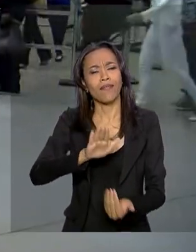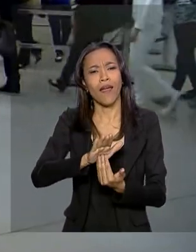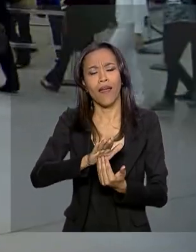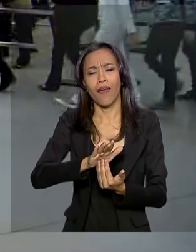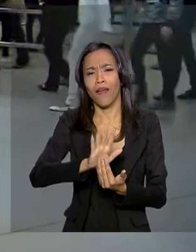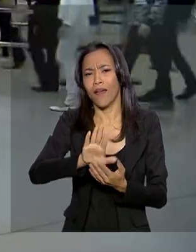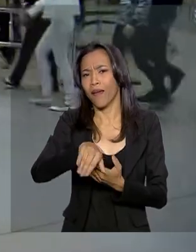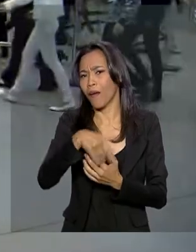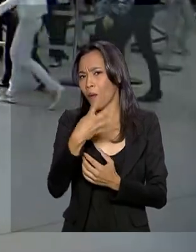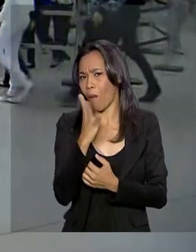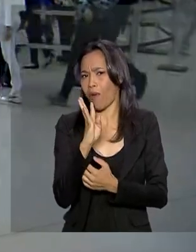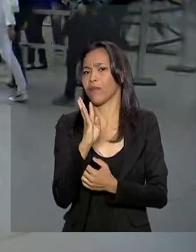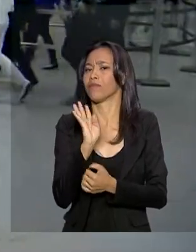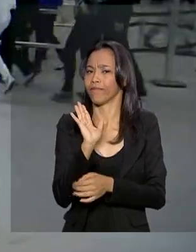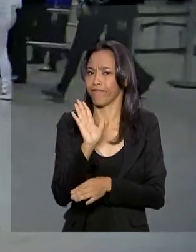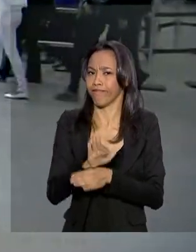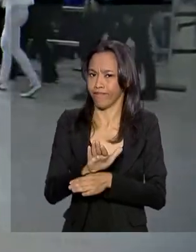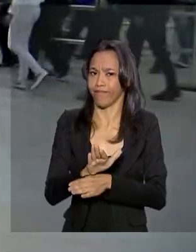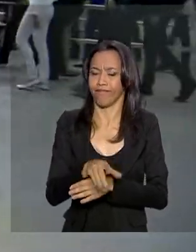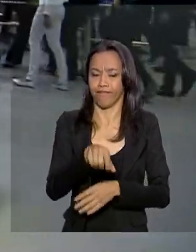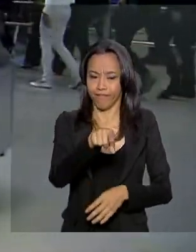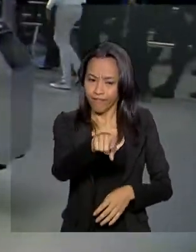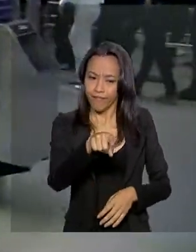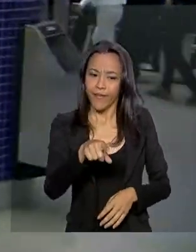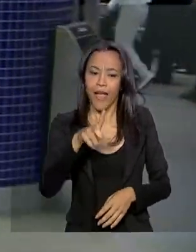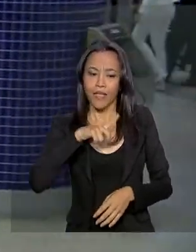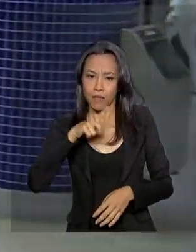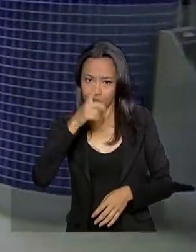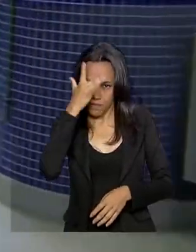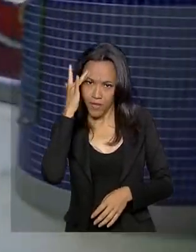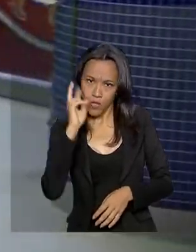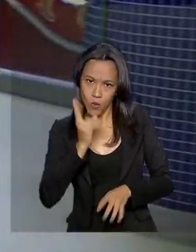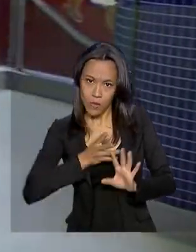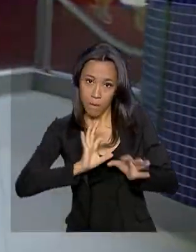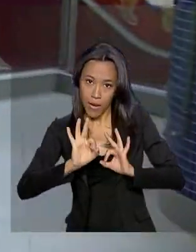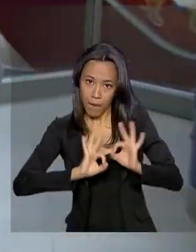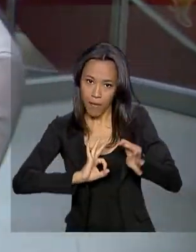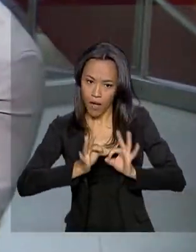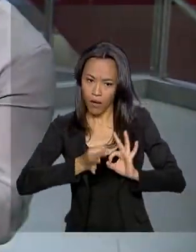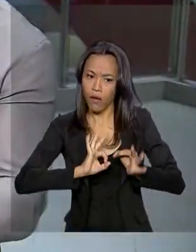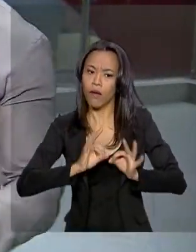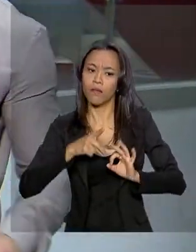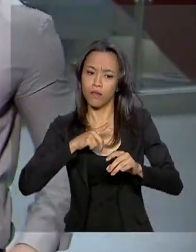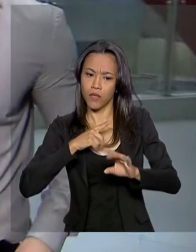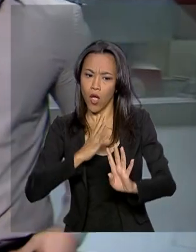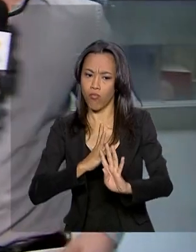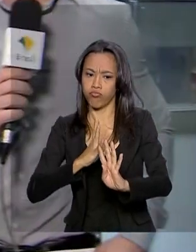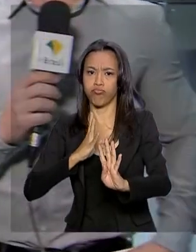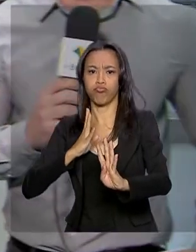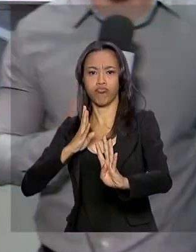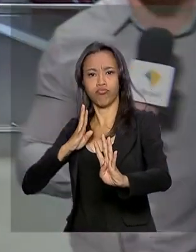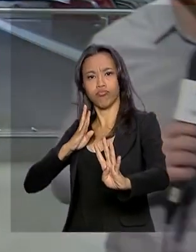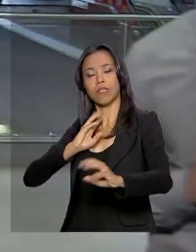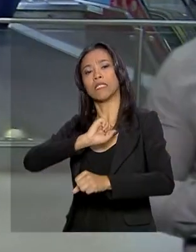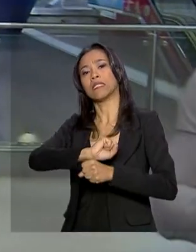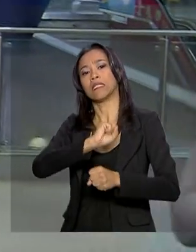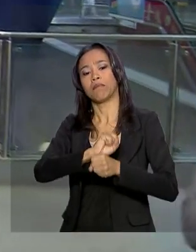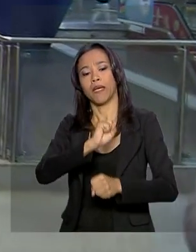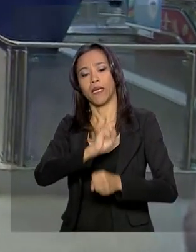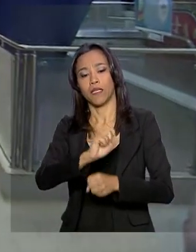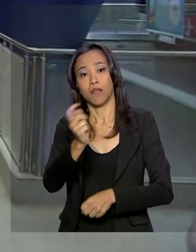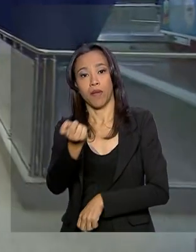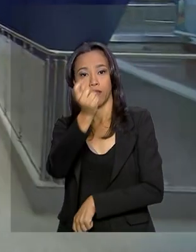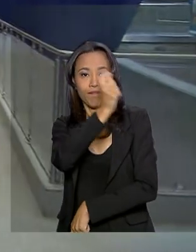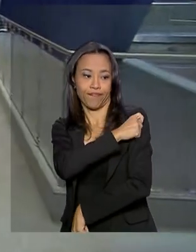horas da tarde. Mas a gente já vê aqui, olha só, o pessoal se preparando. Tem bastante fila, bastante gente esperando para ser vacinada.